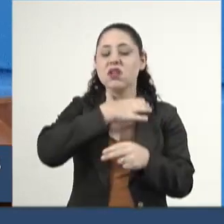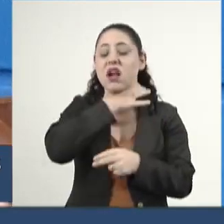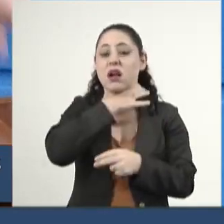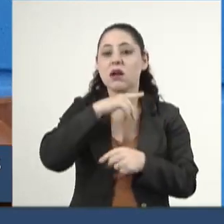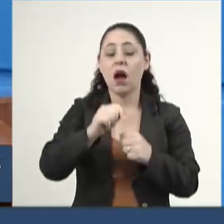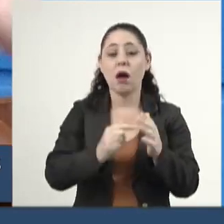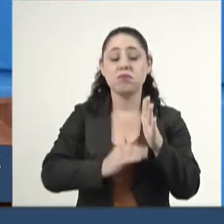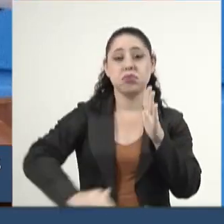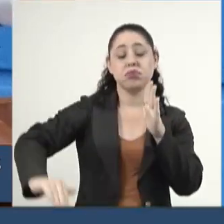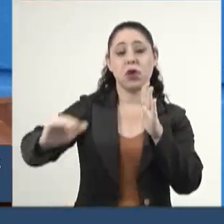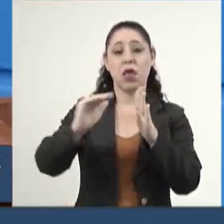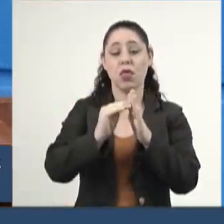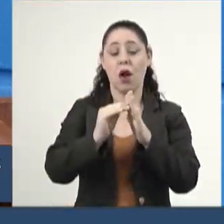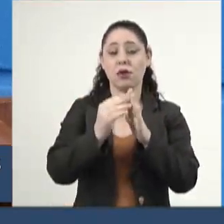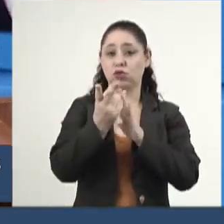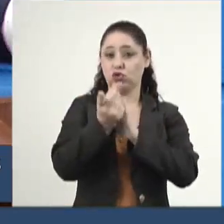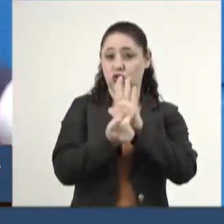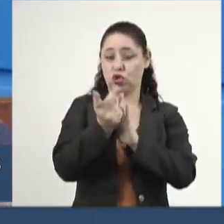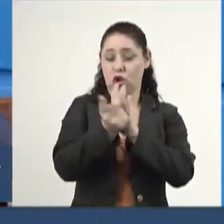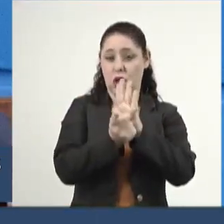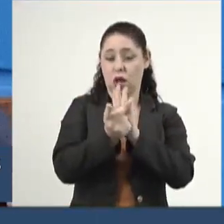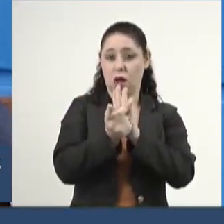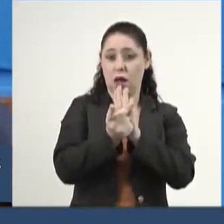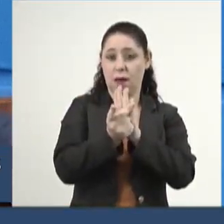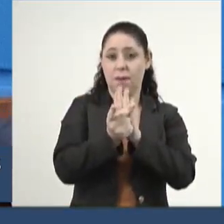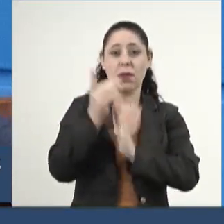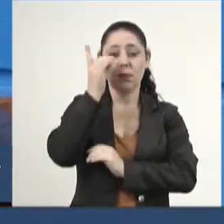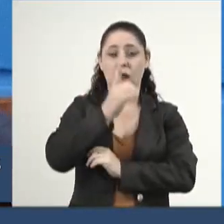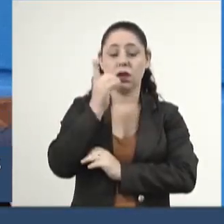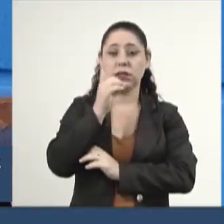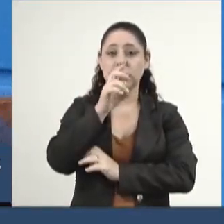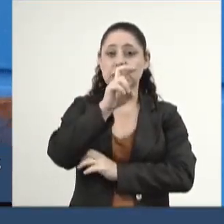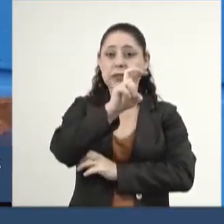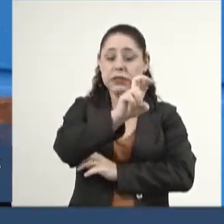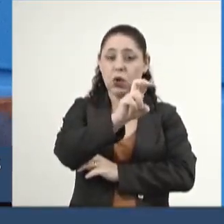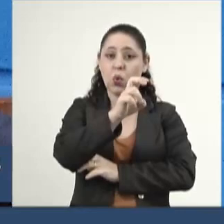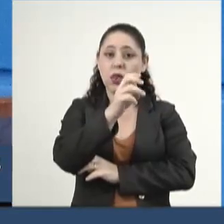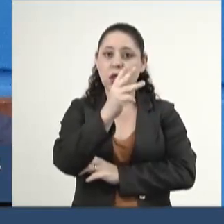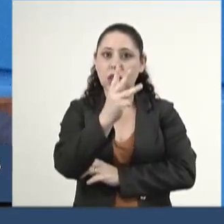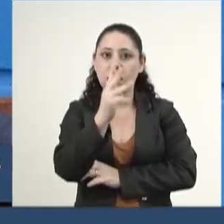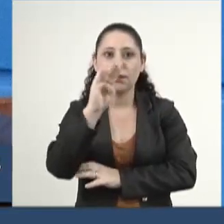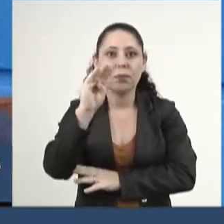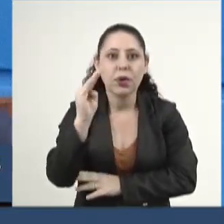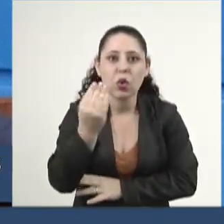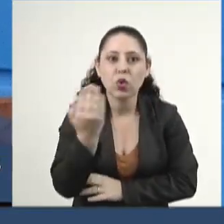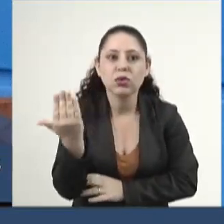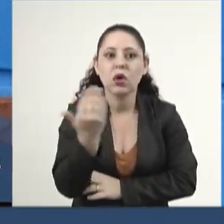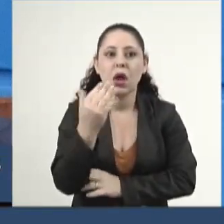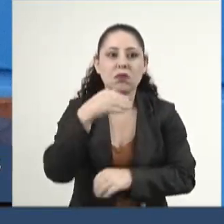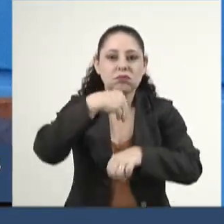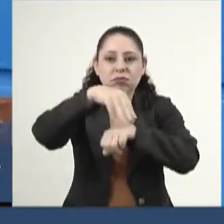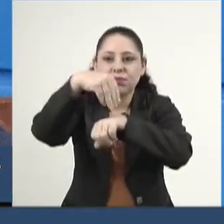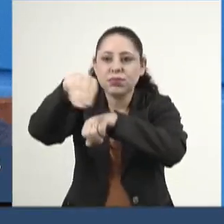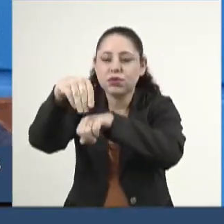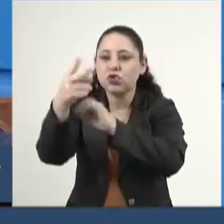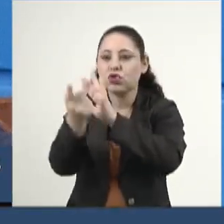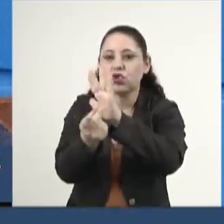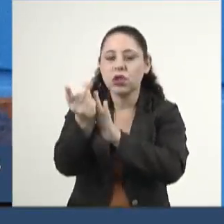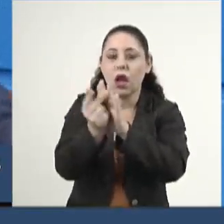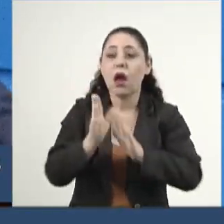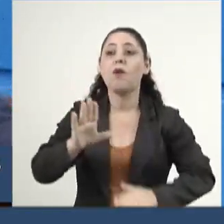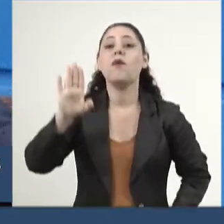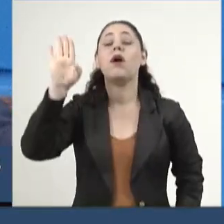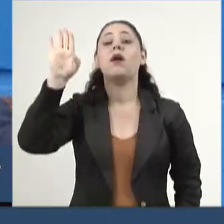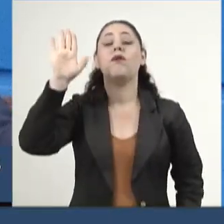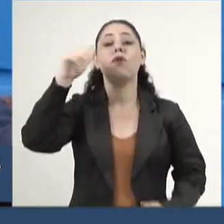parlamentares de R$ 37 bilhões para R$ 53 bilhões para distribuir dinheiro na campanha